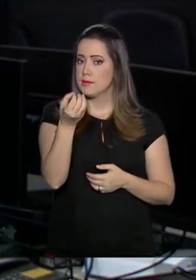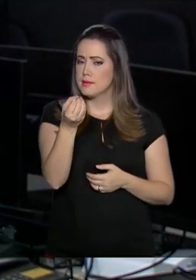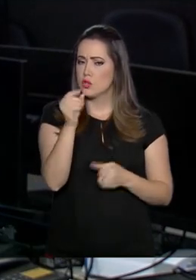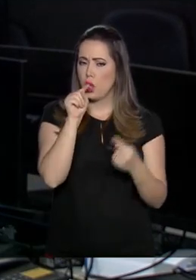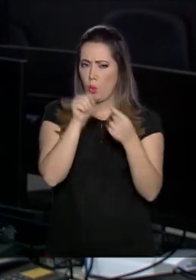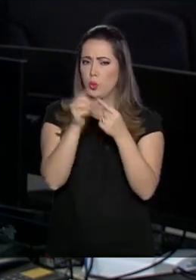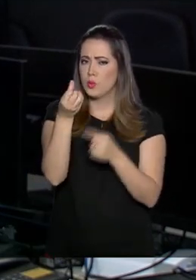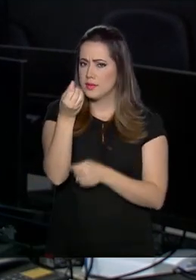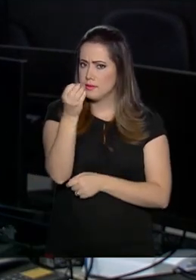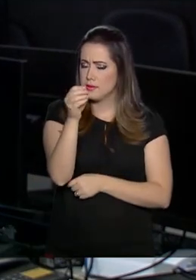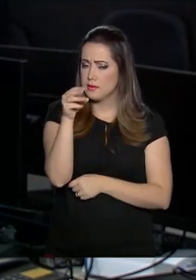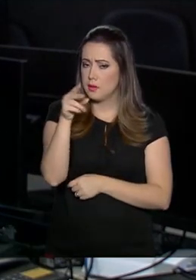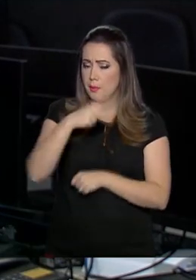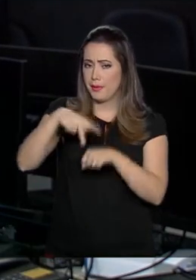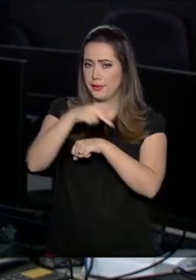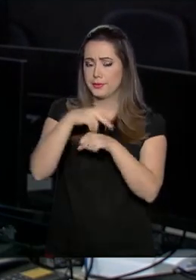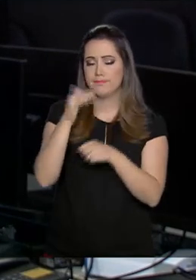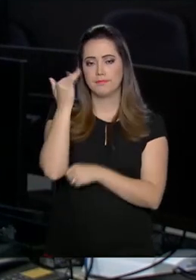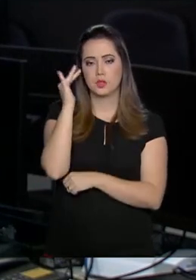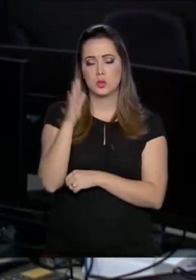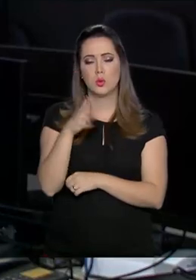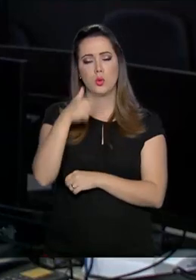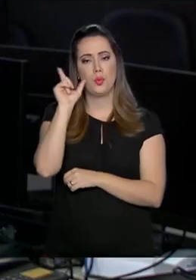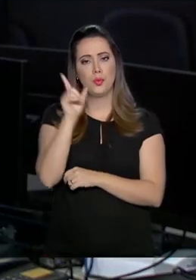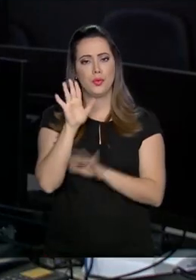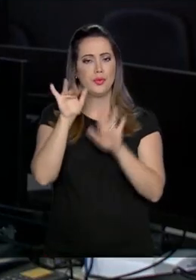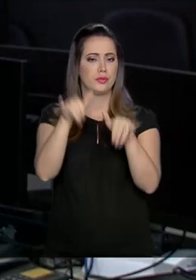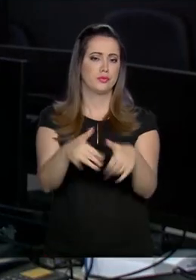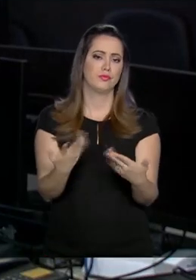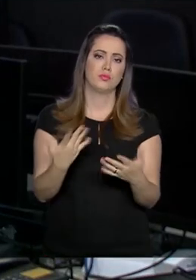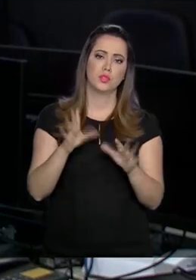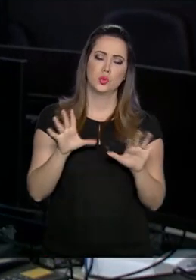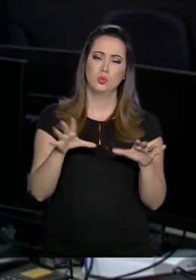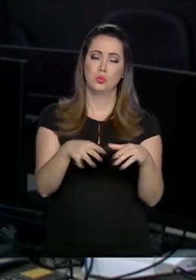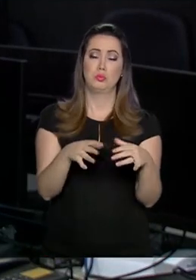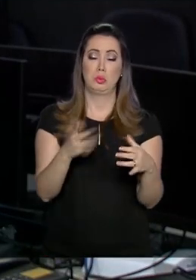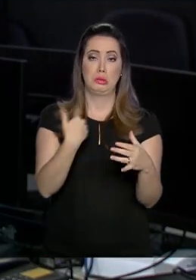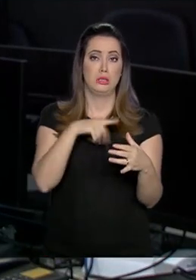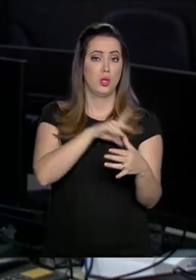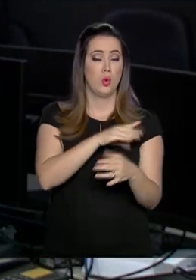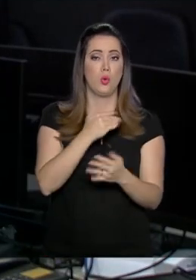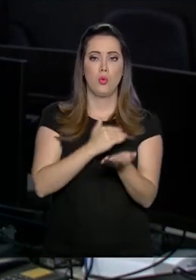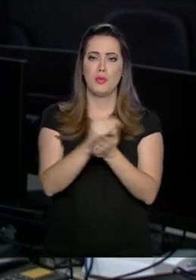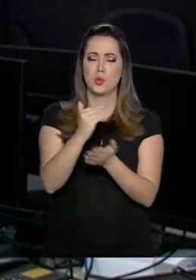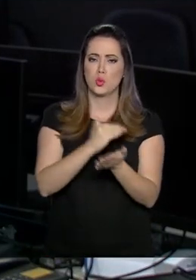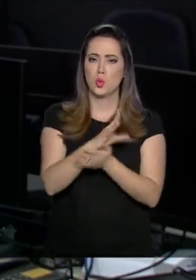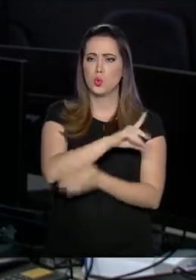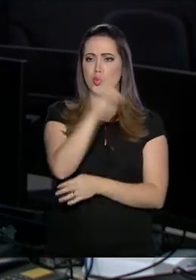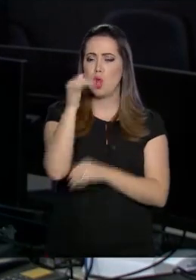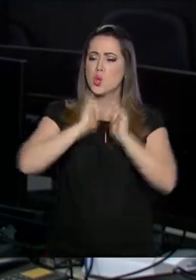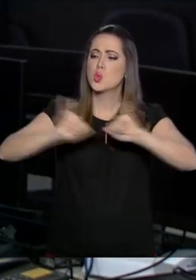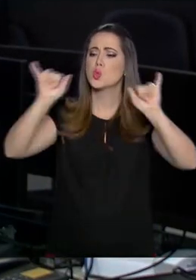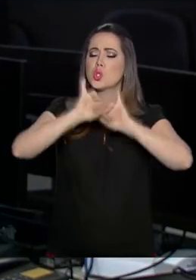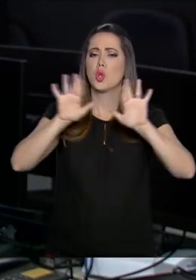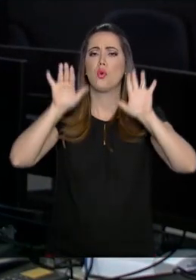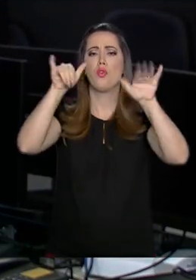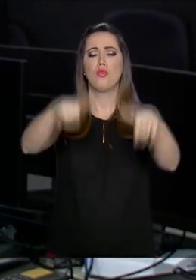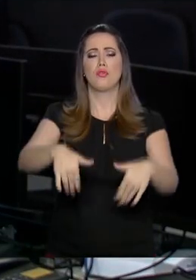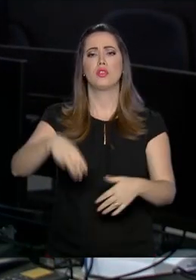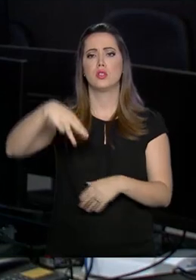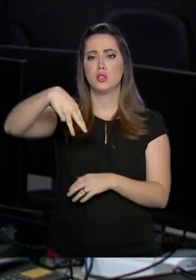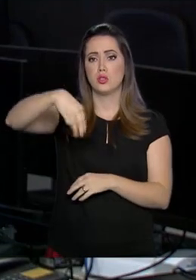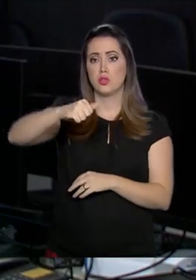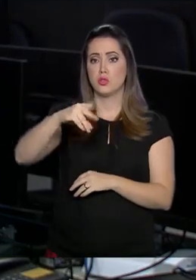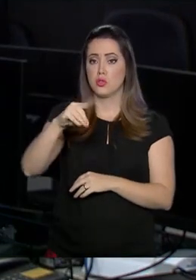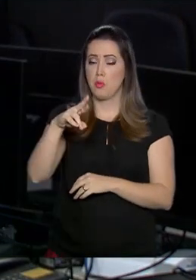ontem seria a fase final da Operação Liberdade. Ele começou o dia anunciando o fim de Maduro, que teria um avião pronto a levá-lo